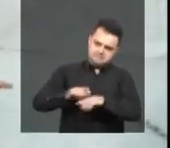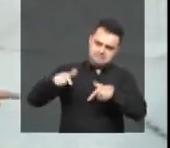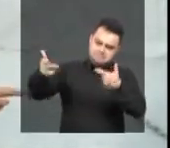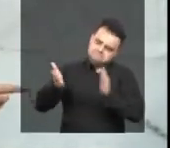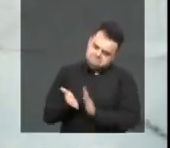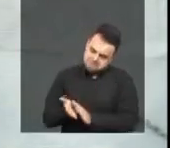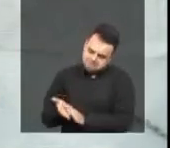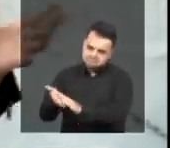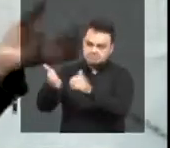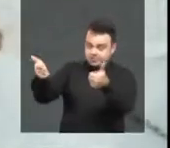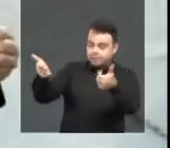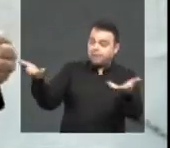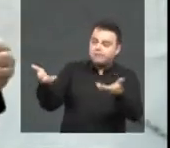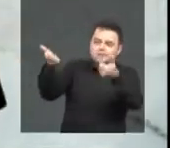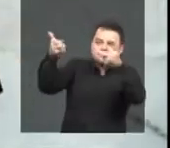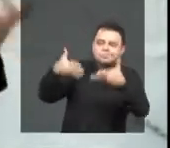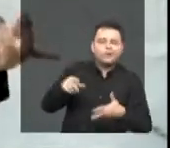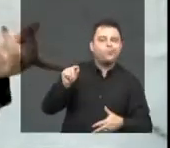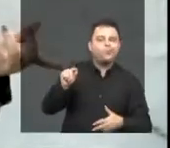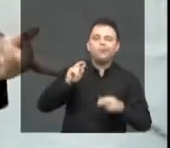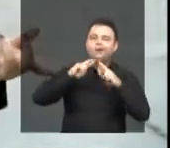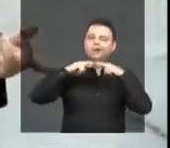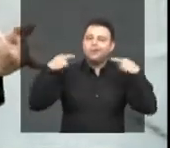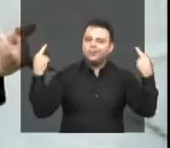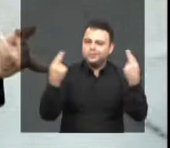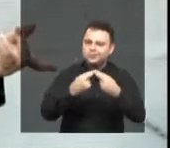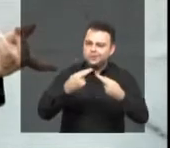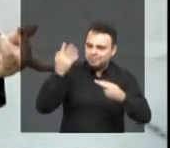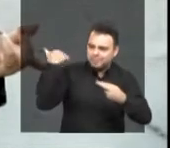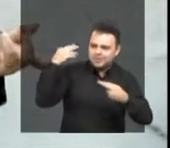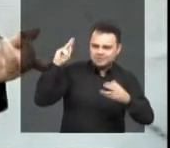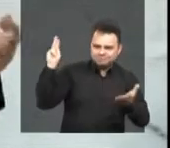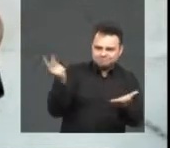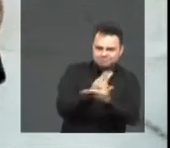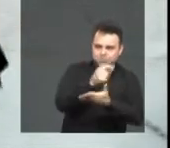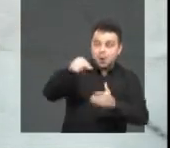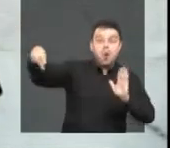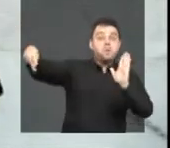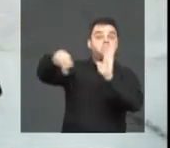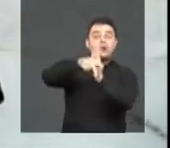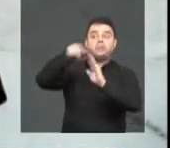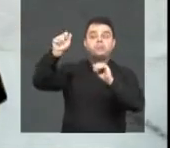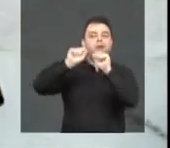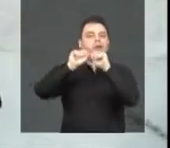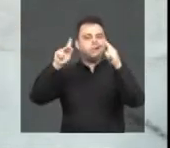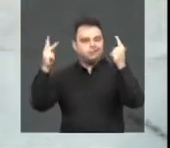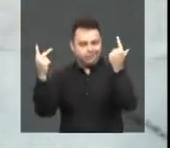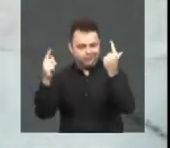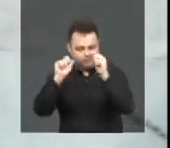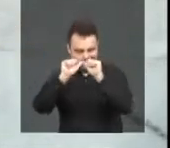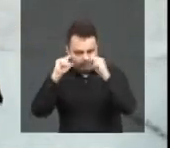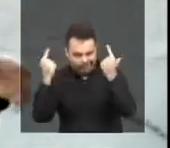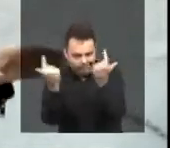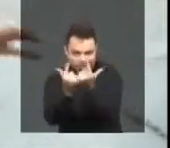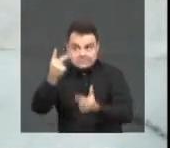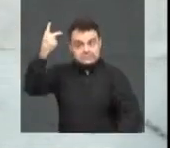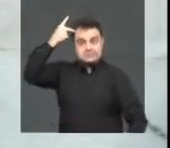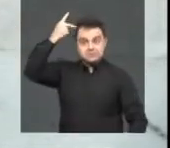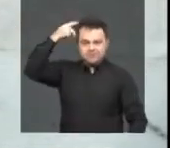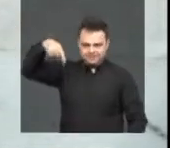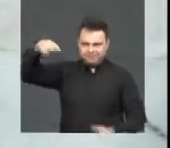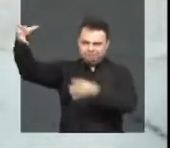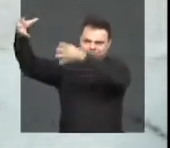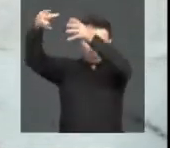o seu trabalho e tudo mais. Vamos aproveitar esse gancho para falar a respeito da audiência pública que a LESP, a Assembleia Legislativa de São Paulo,